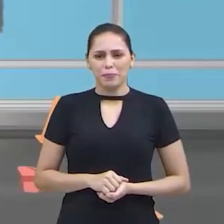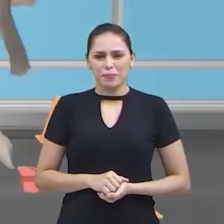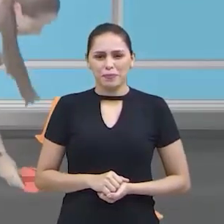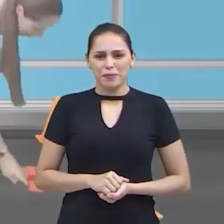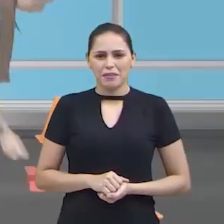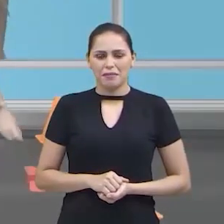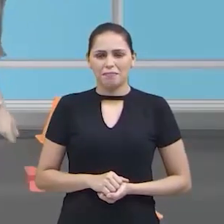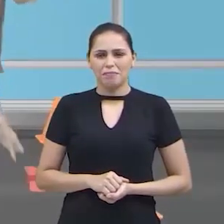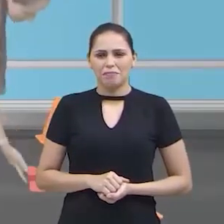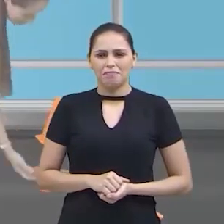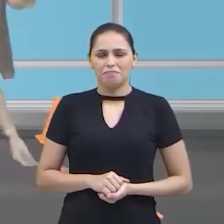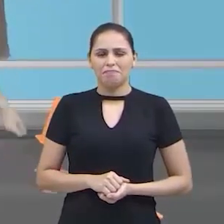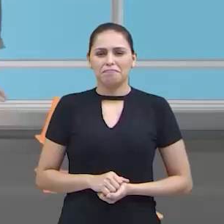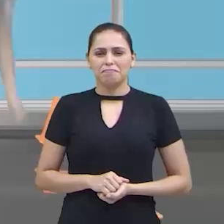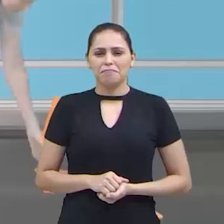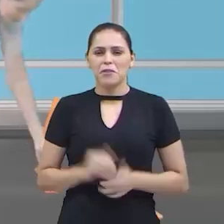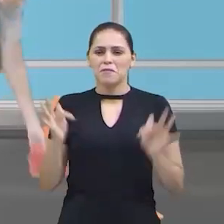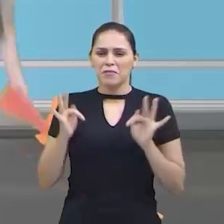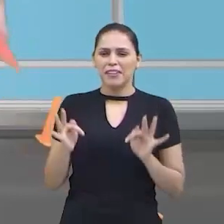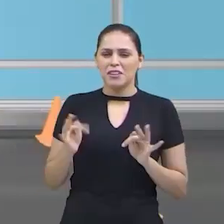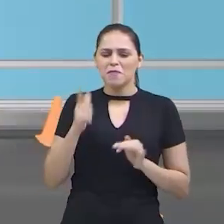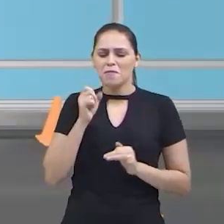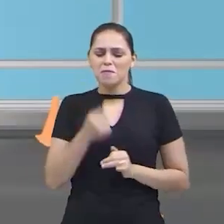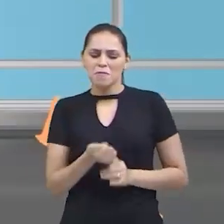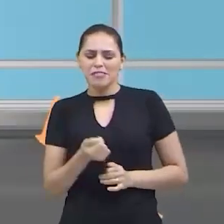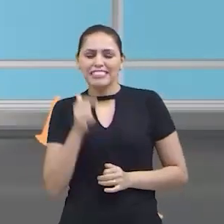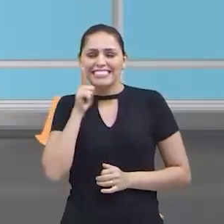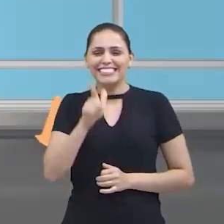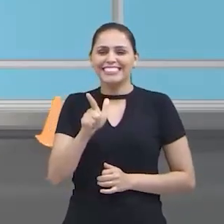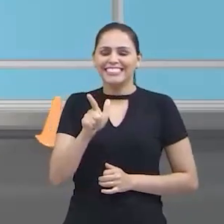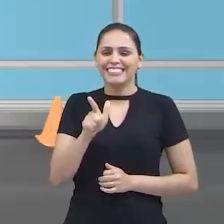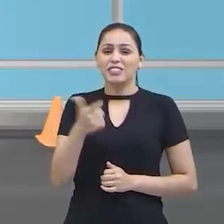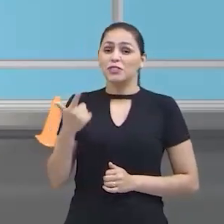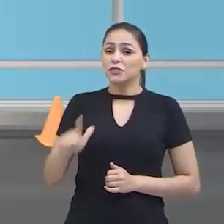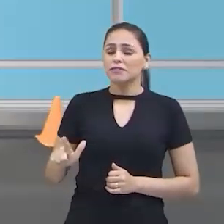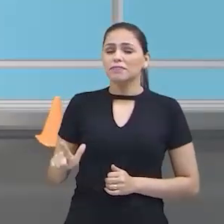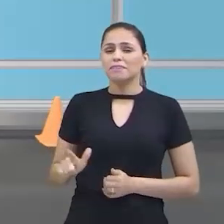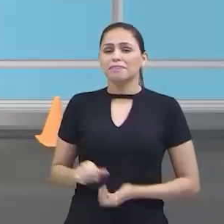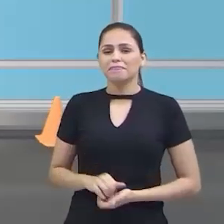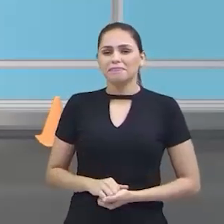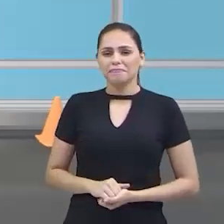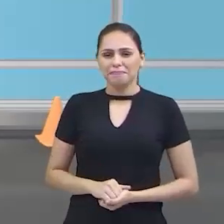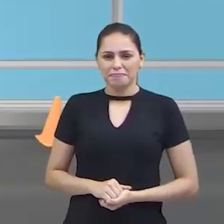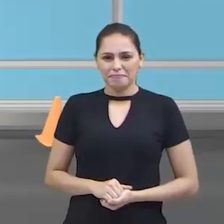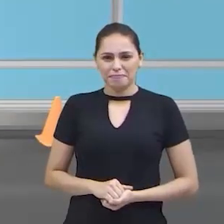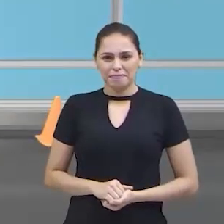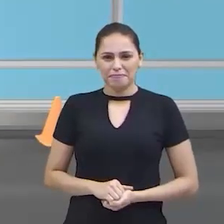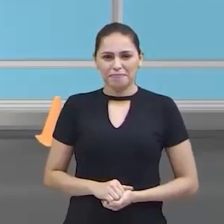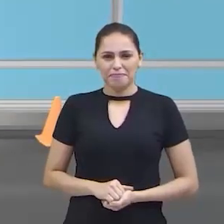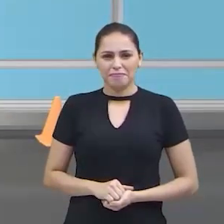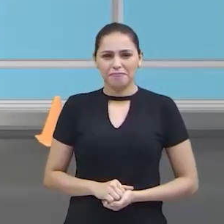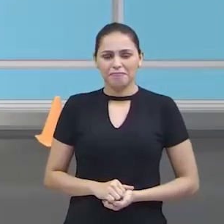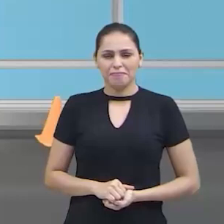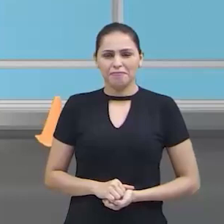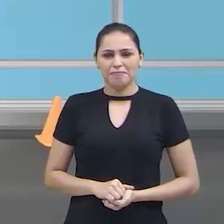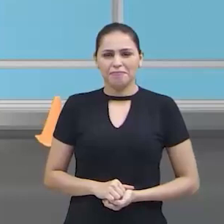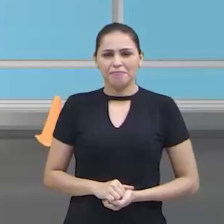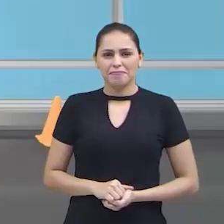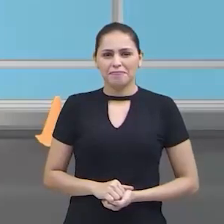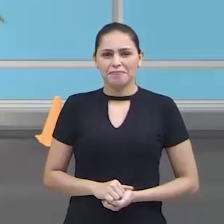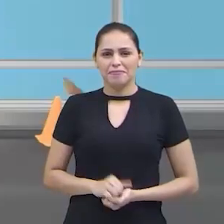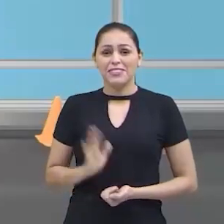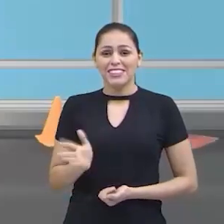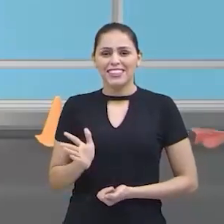Me surpreendi agora. Pensei que não ia acertar. Consegui. Vou de novo, hein? Prepara. Já.